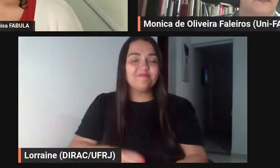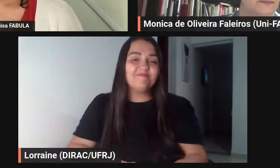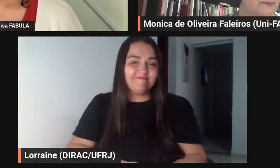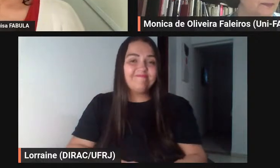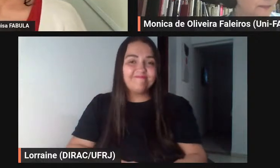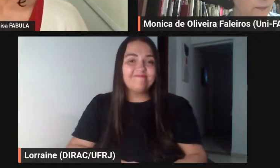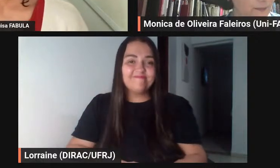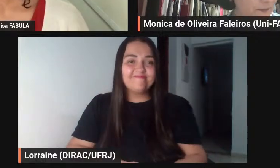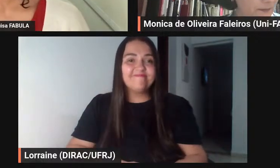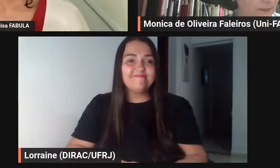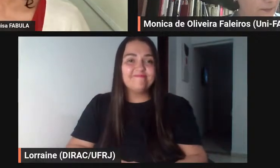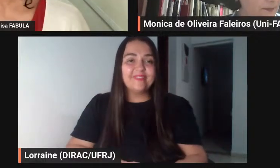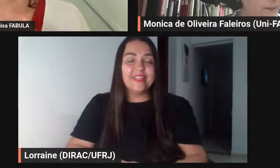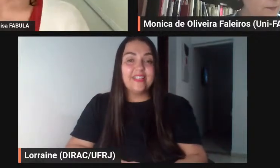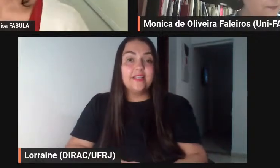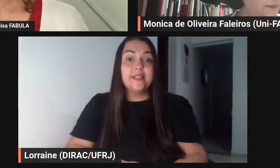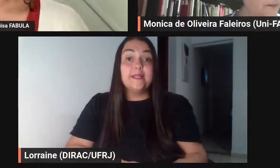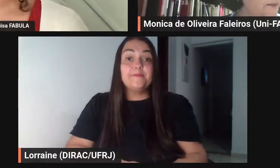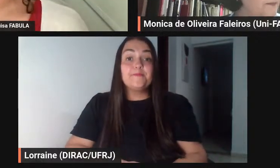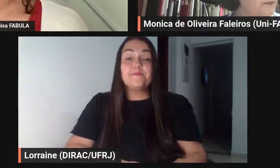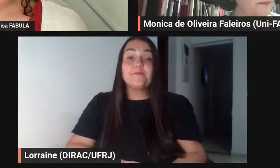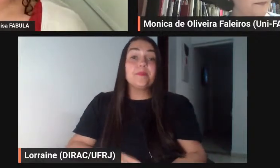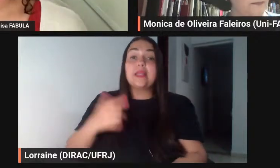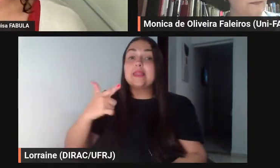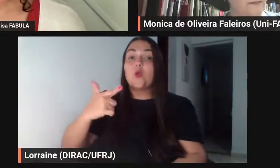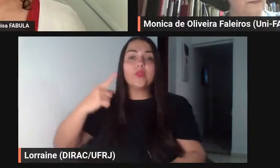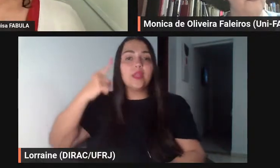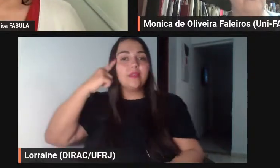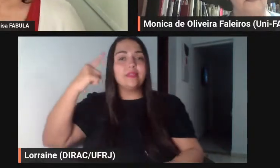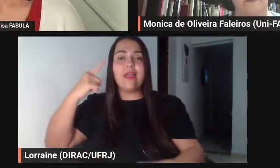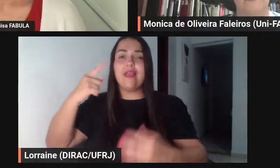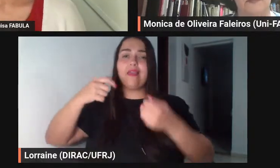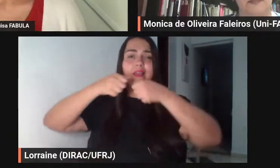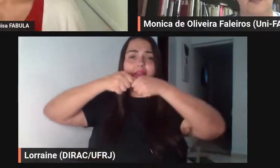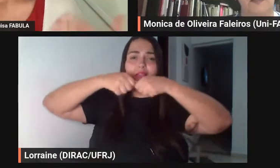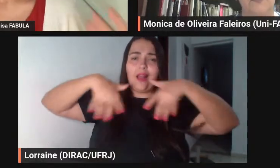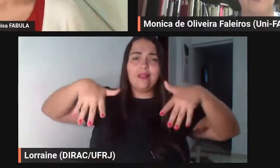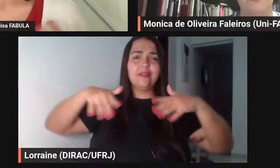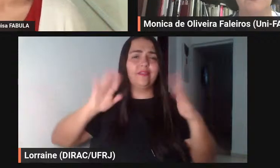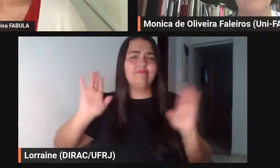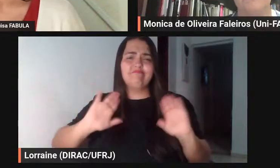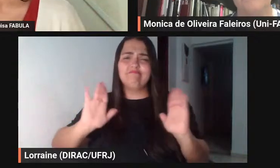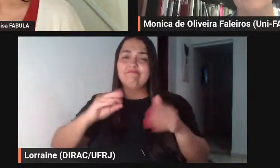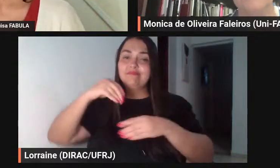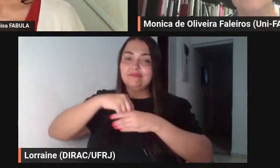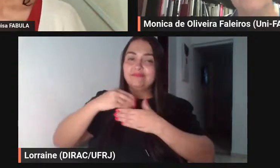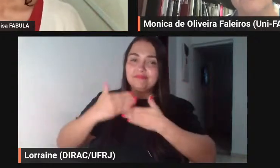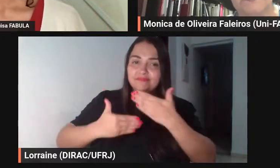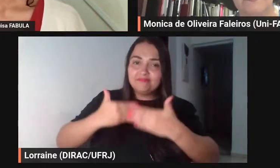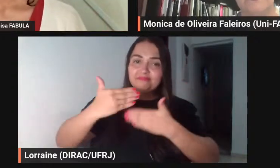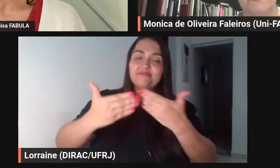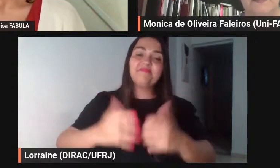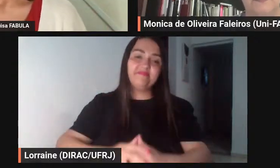nenhuma ideia de hierarquia nesse processo de como é bom